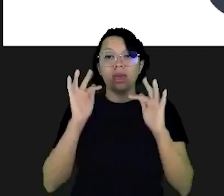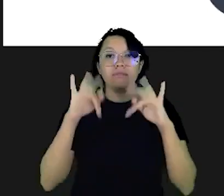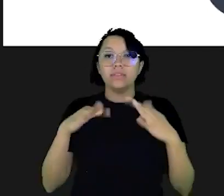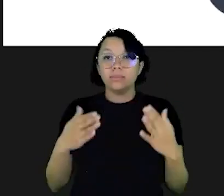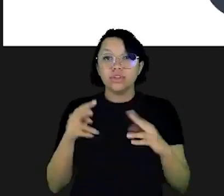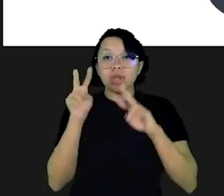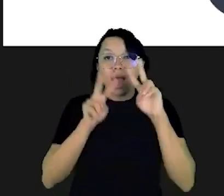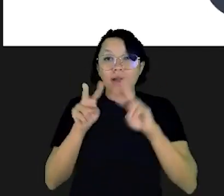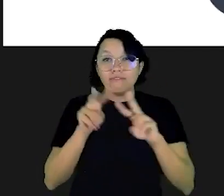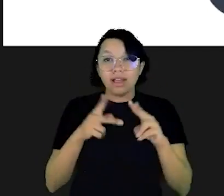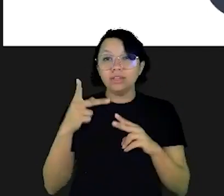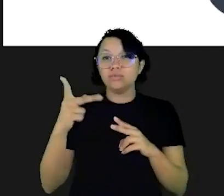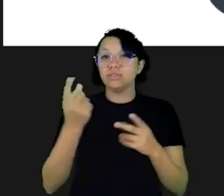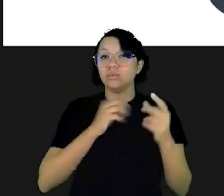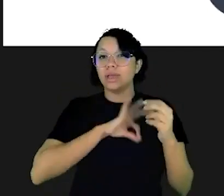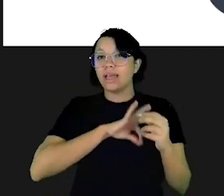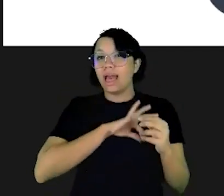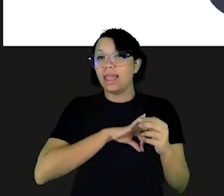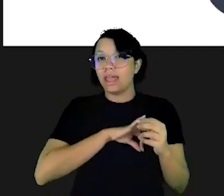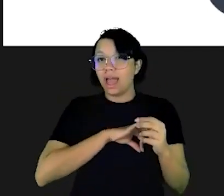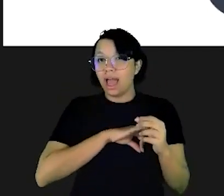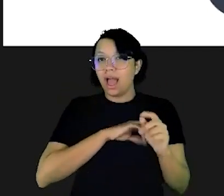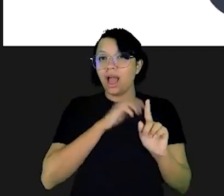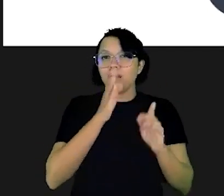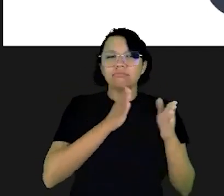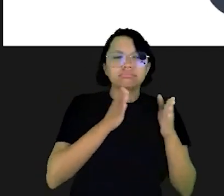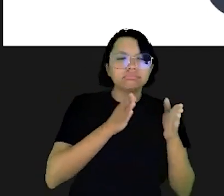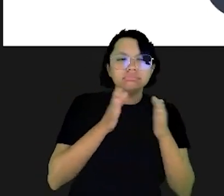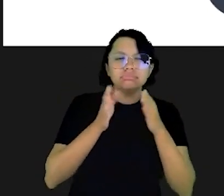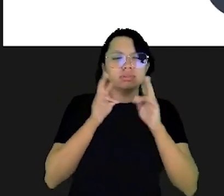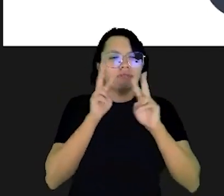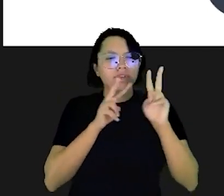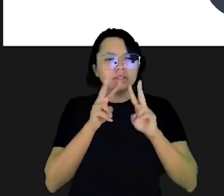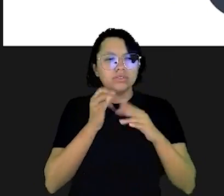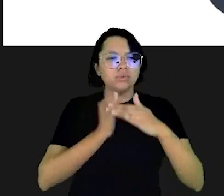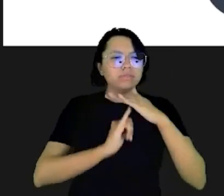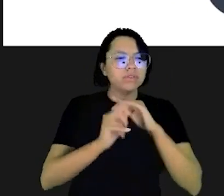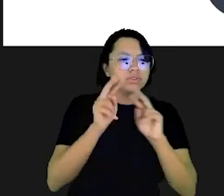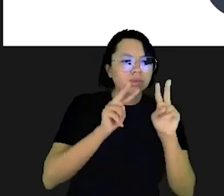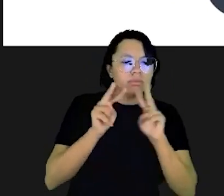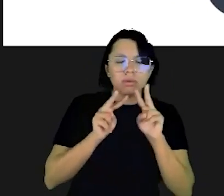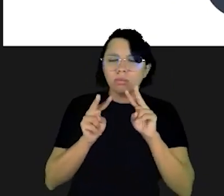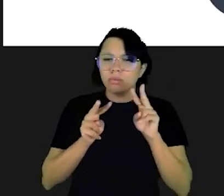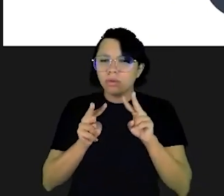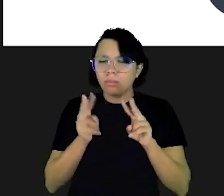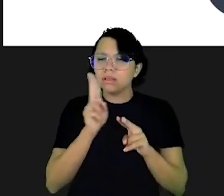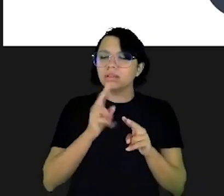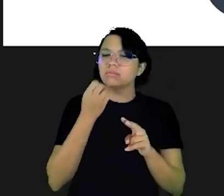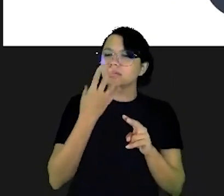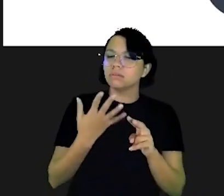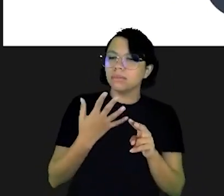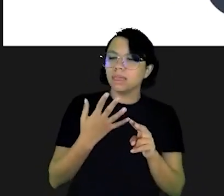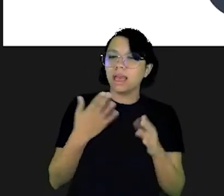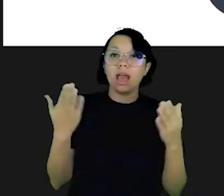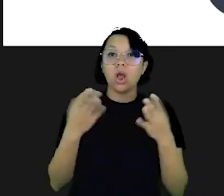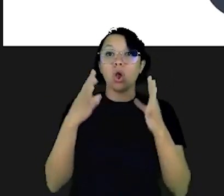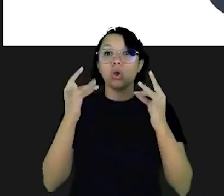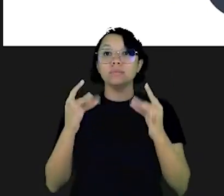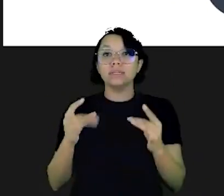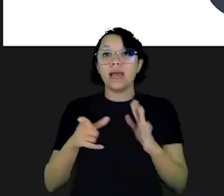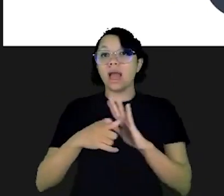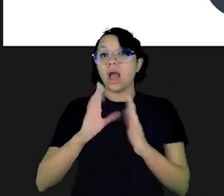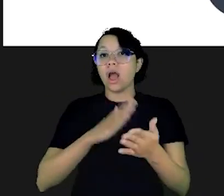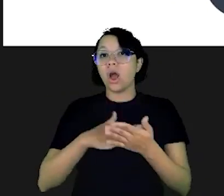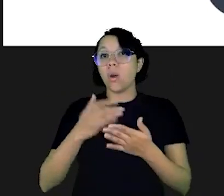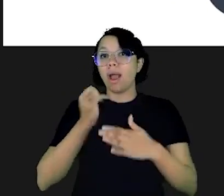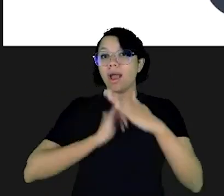E, finalmente, avalie os seus ganhos periodicamente. Fique de olho nos seus investimentos. Verifique se eles realmente estão sendo